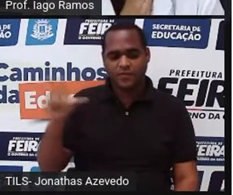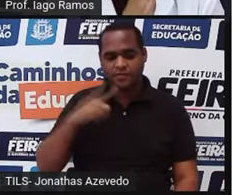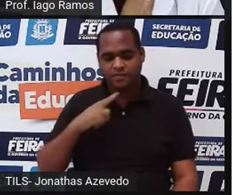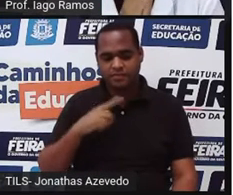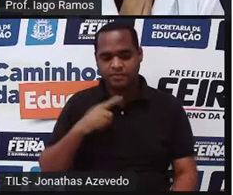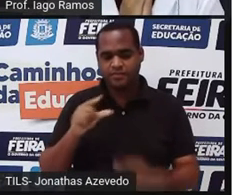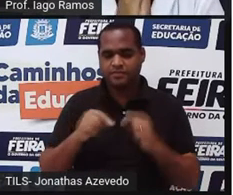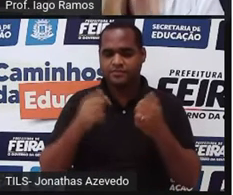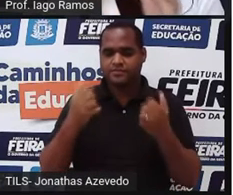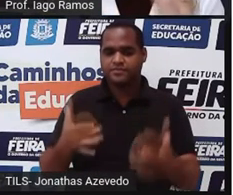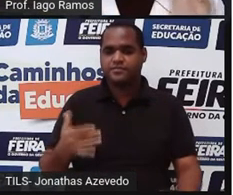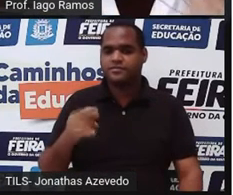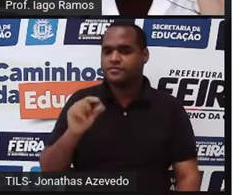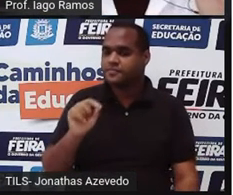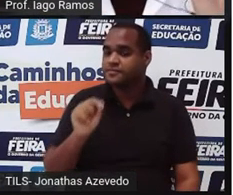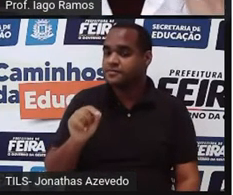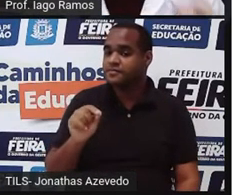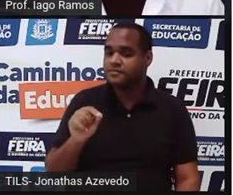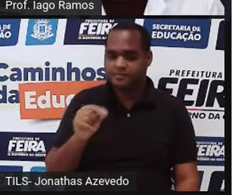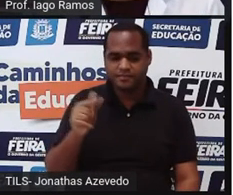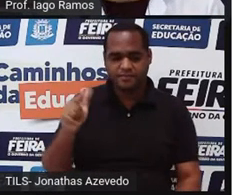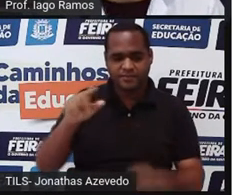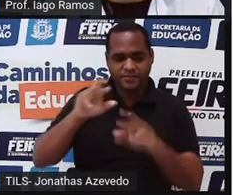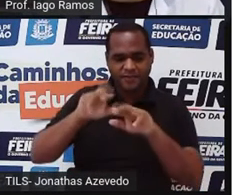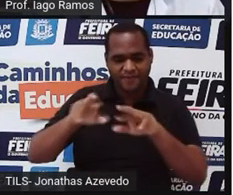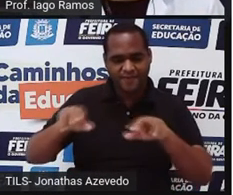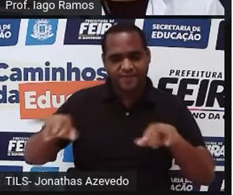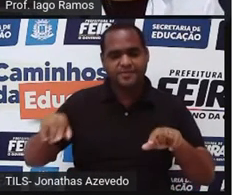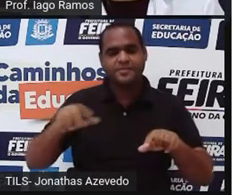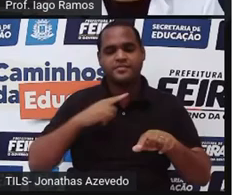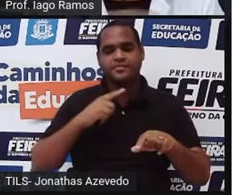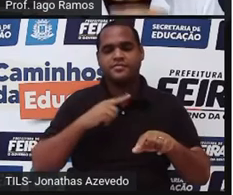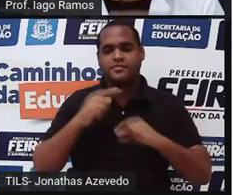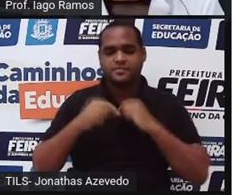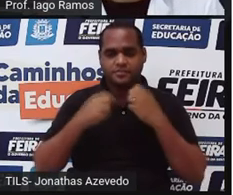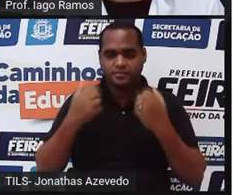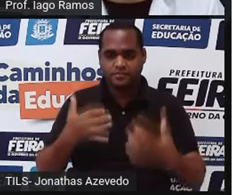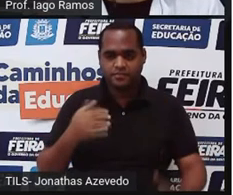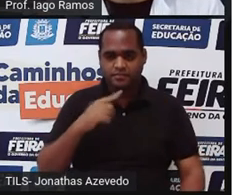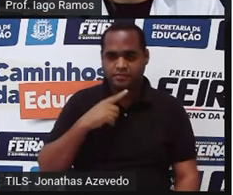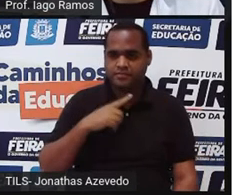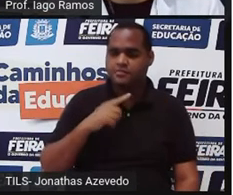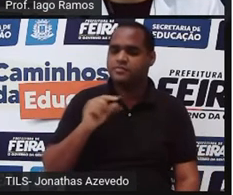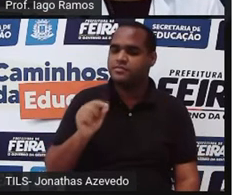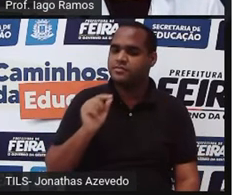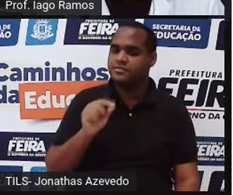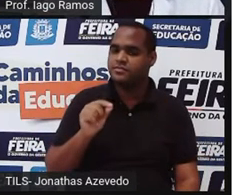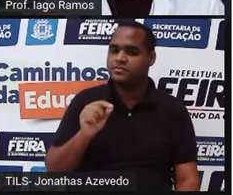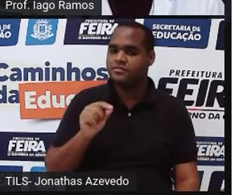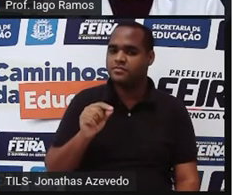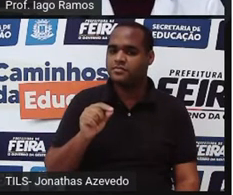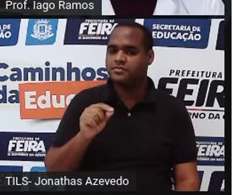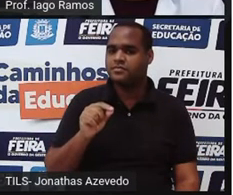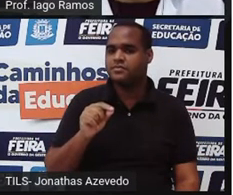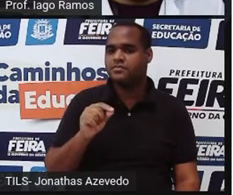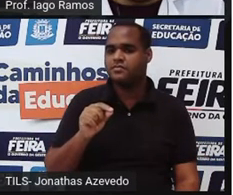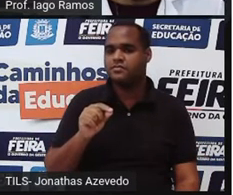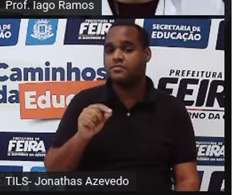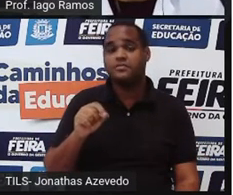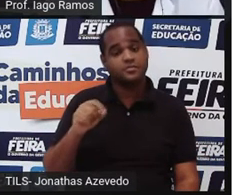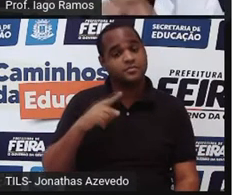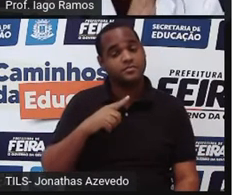vão aparecer infinitos algarismos. Essas são as dízimas. E as